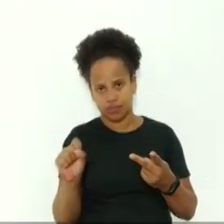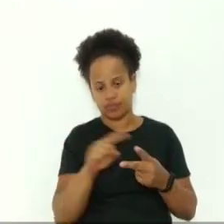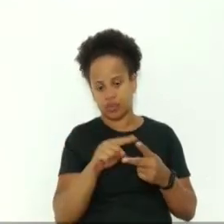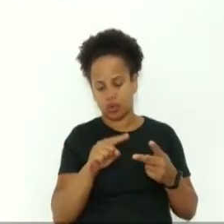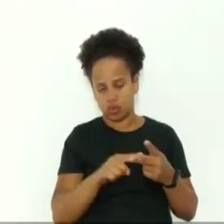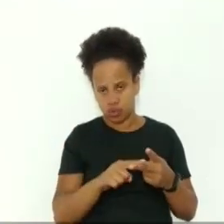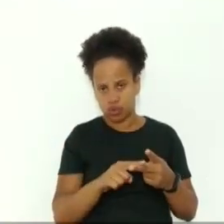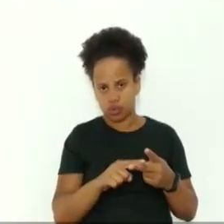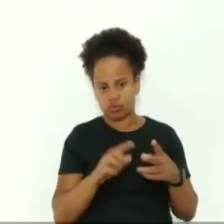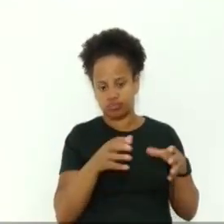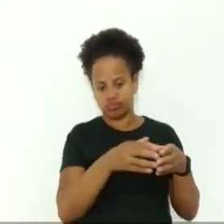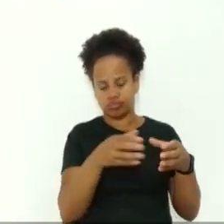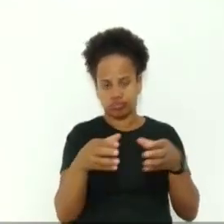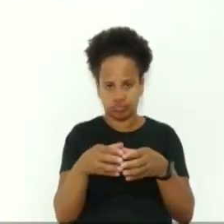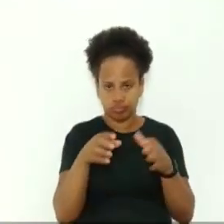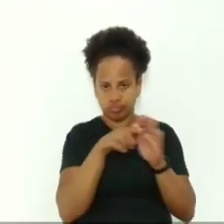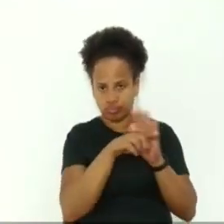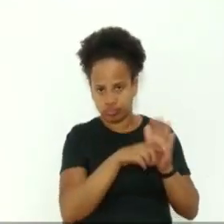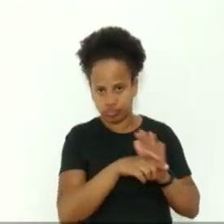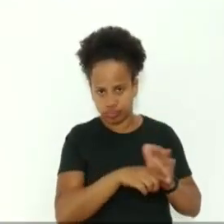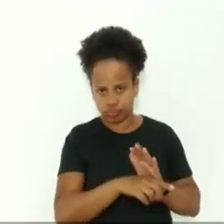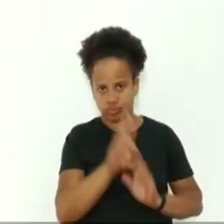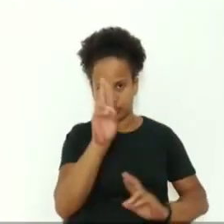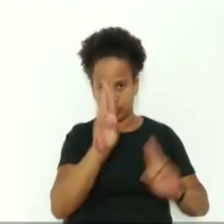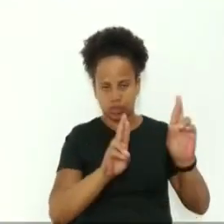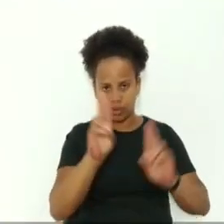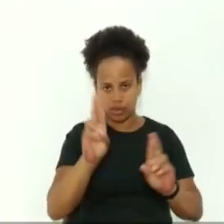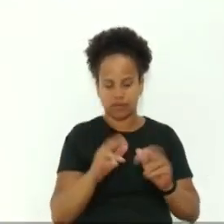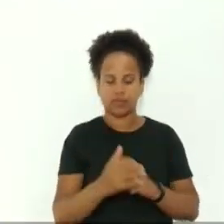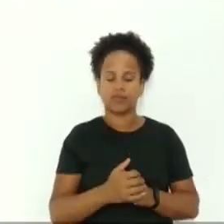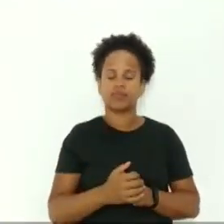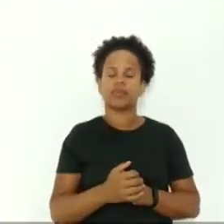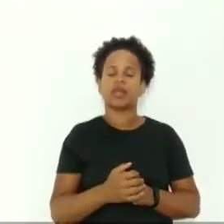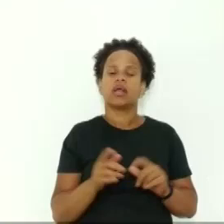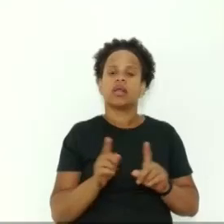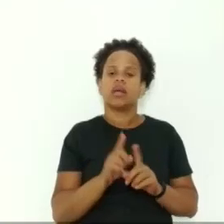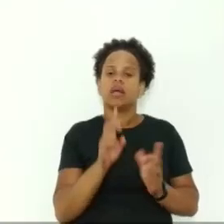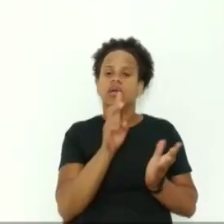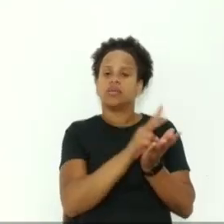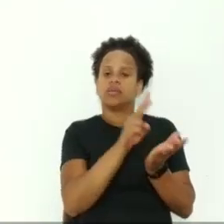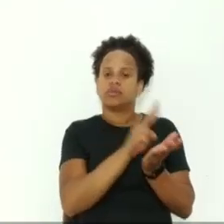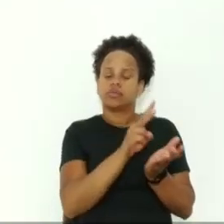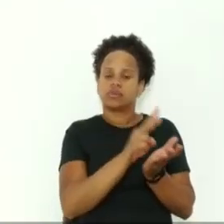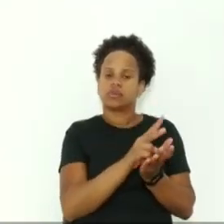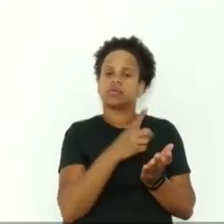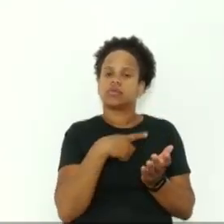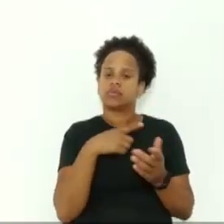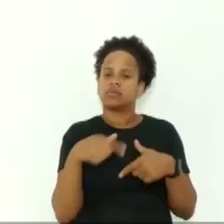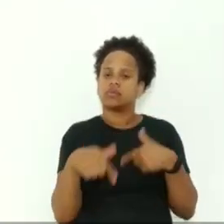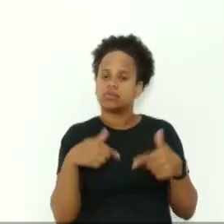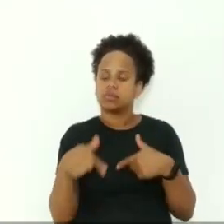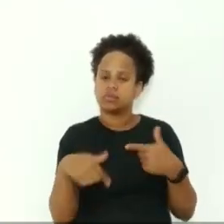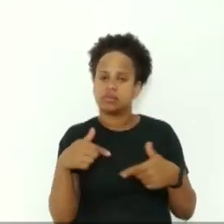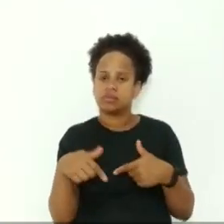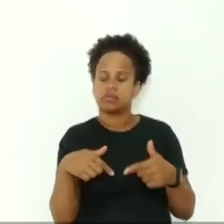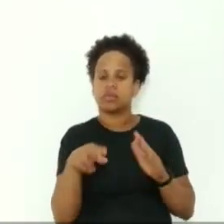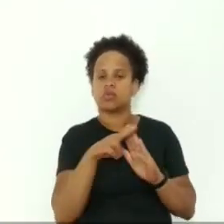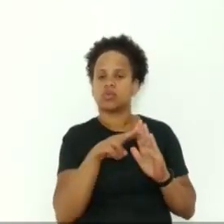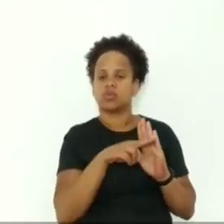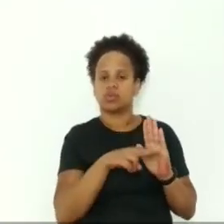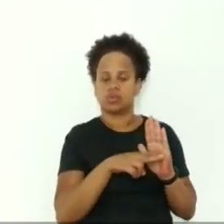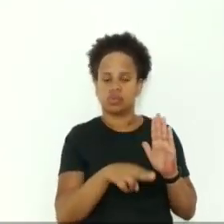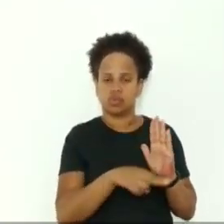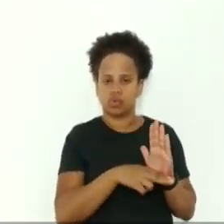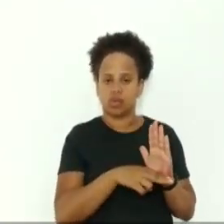de referência especializados de assistência social. E a assistência social tem a sua operação, a norma operacional na